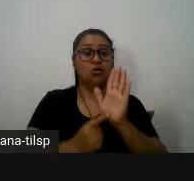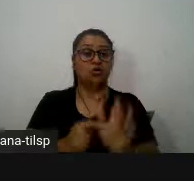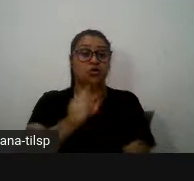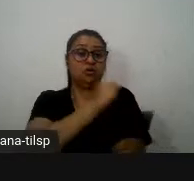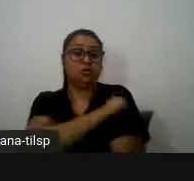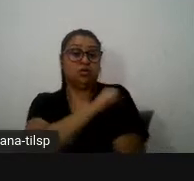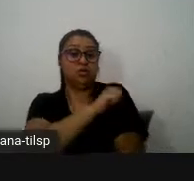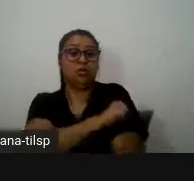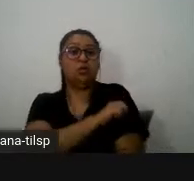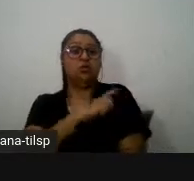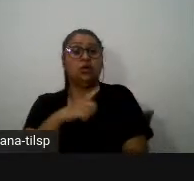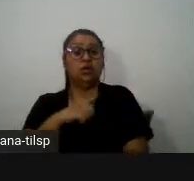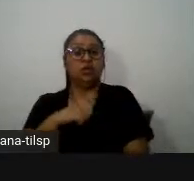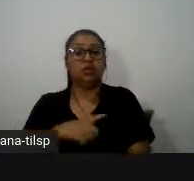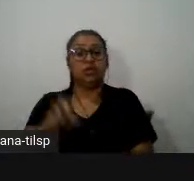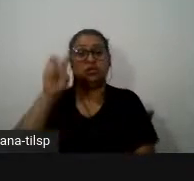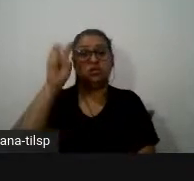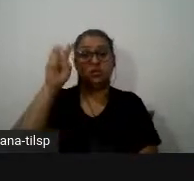passos